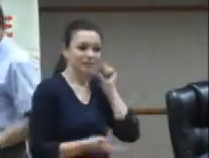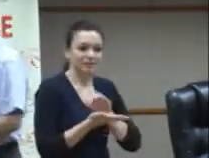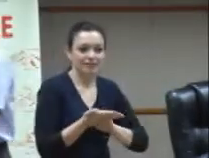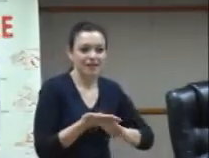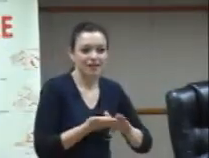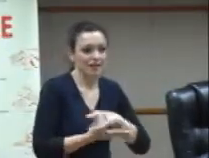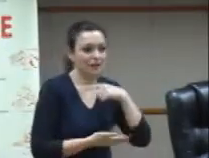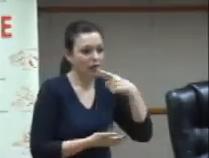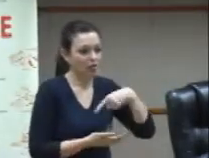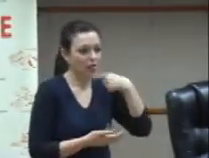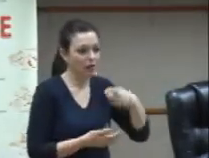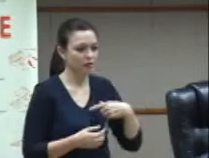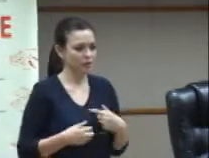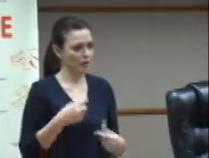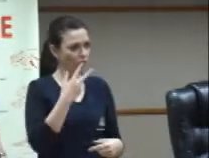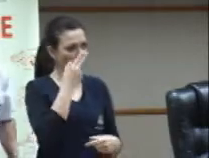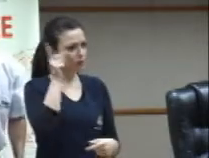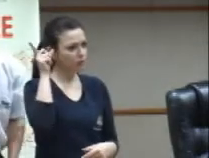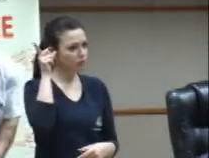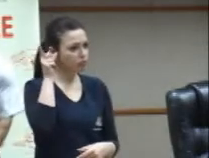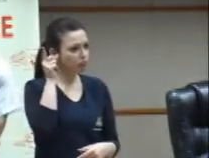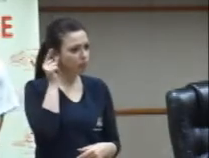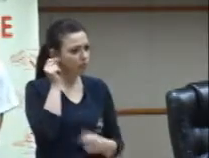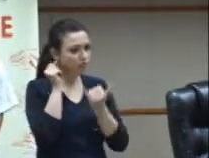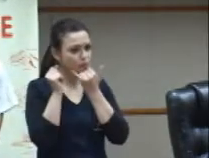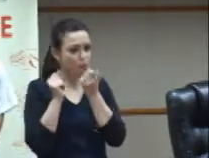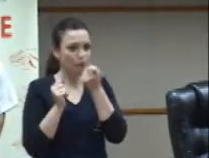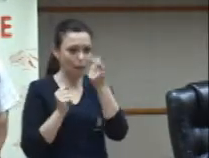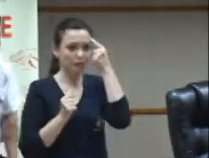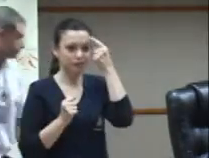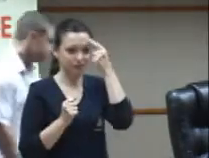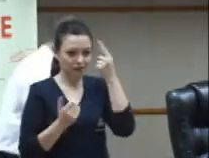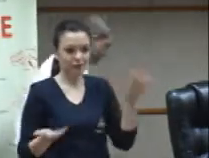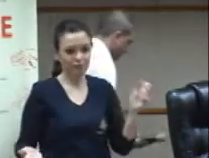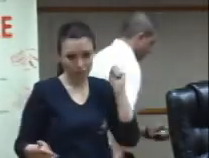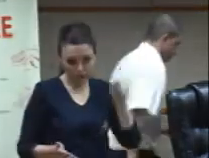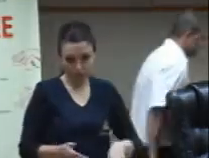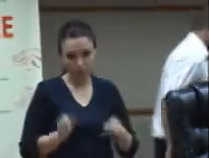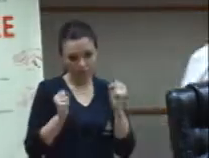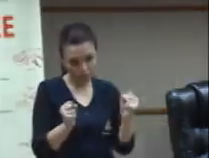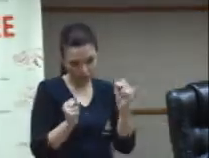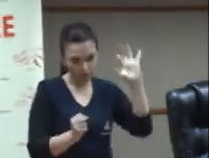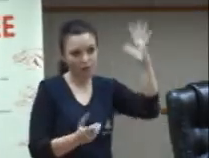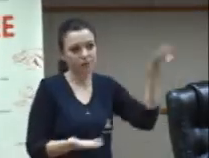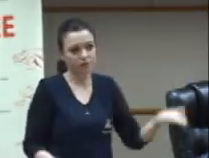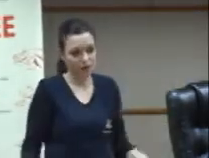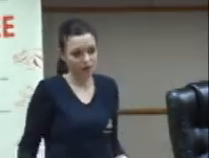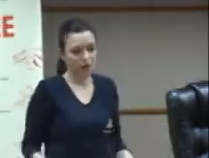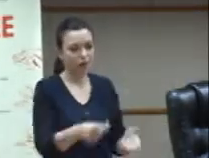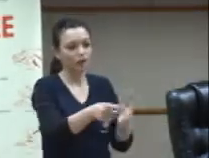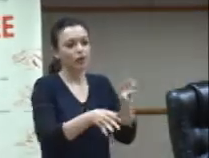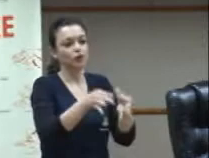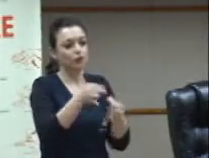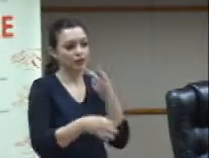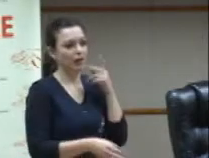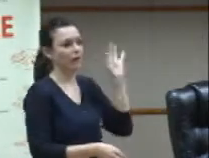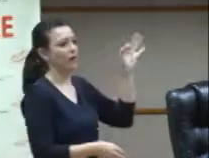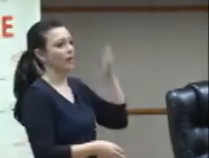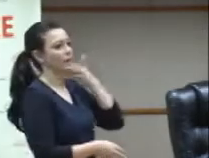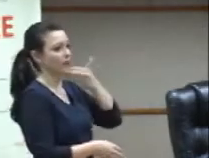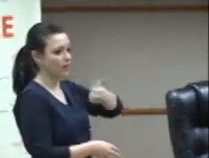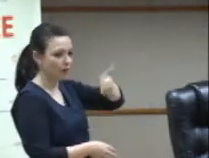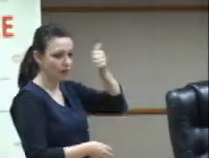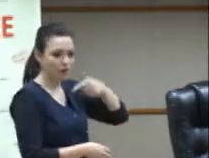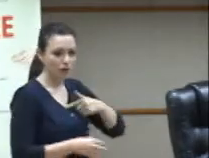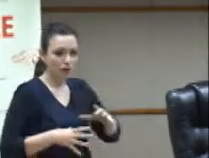comecei a questionar se eu não estava ficando surdo né o que pode acontecer né eu posso é ficou melhor não ficou eu estou sentindo que eu